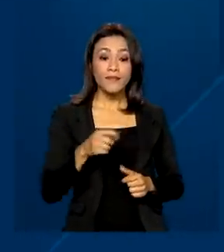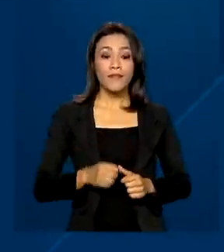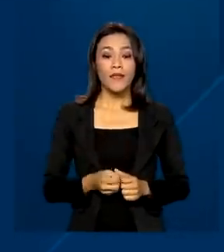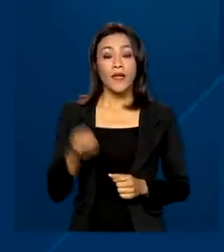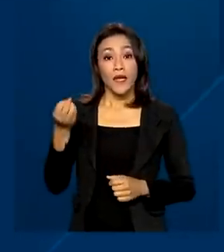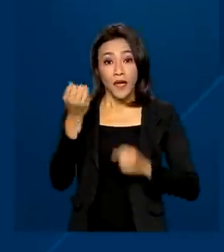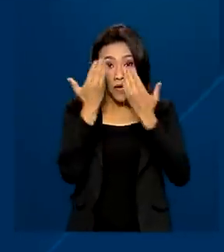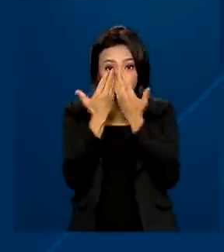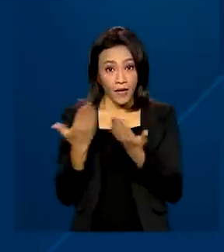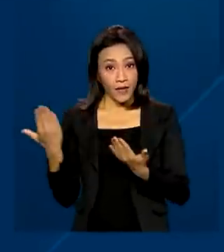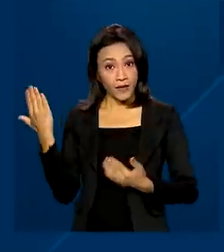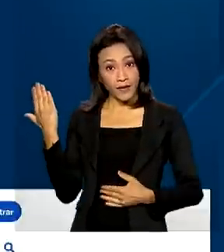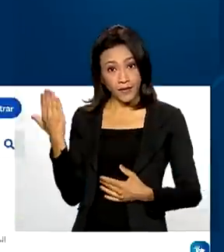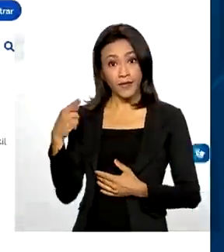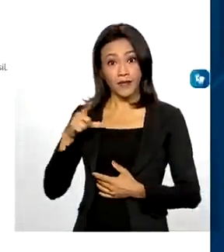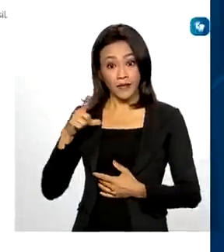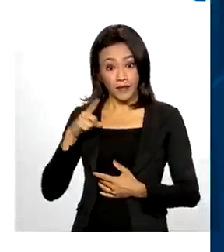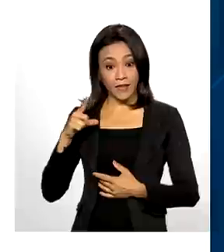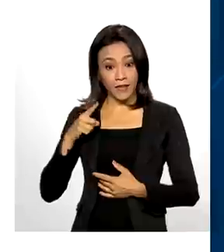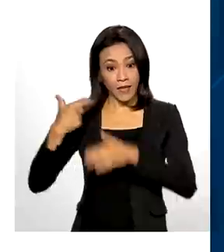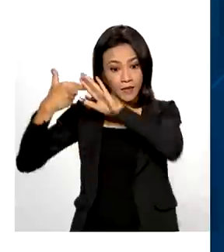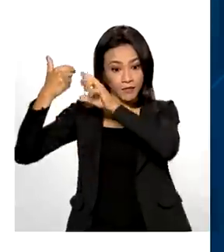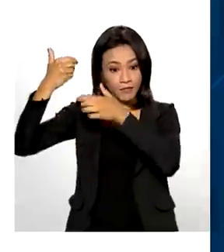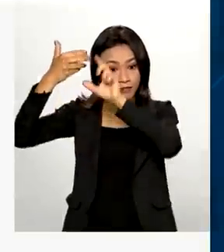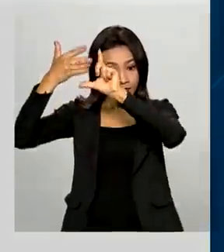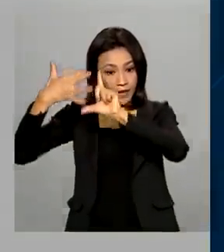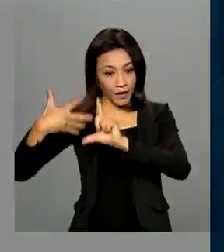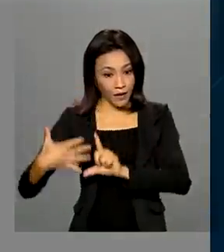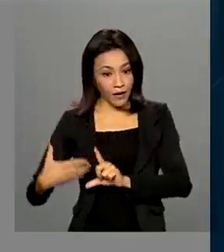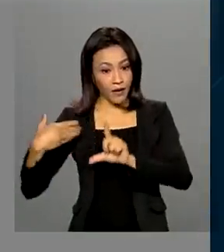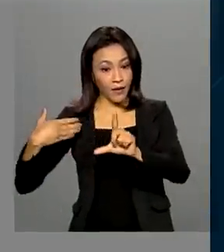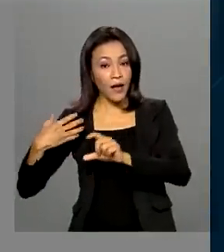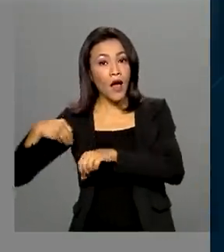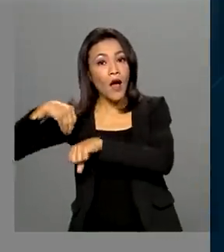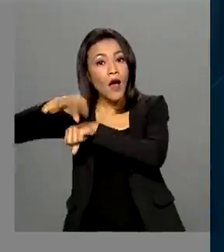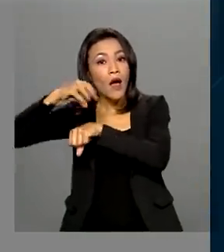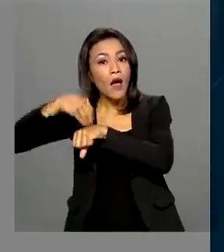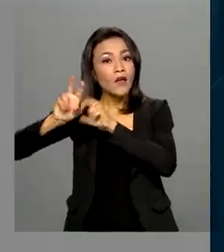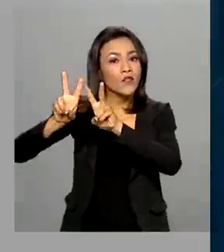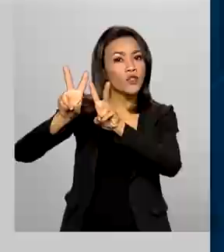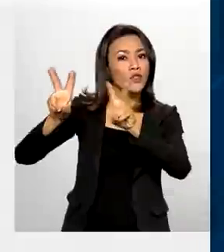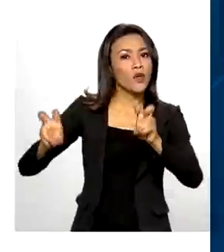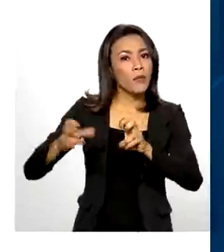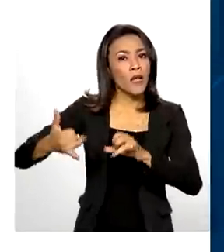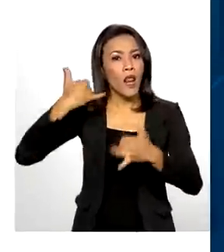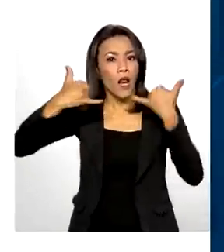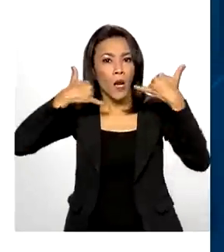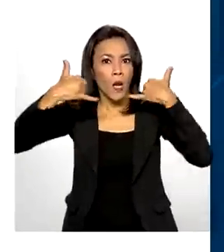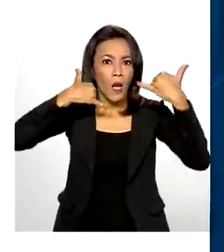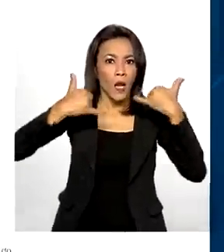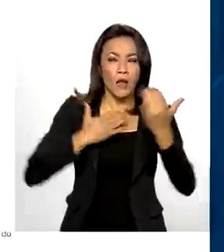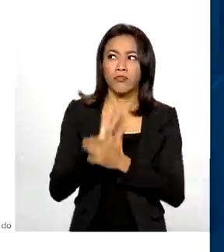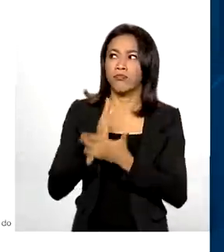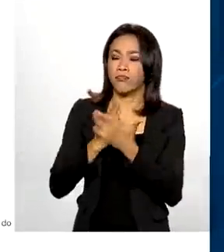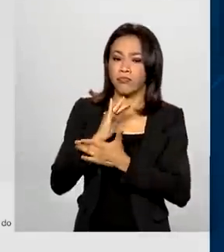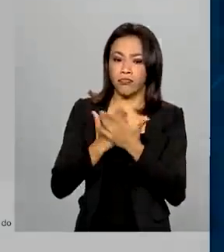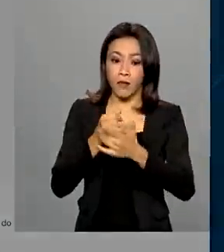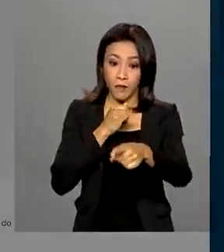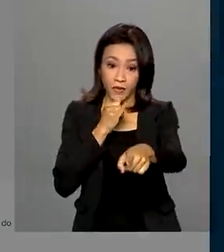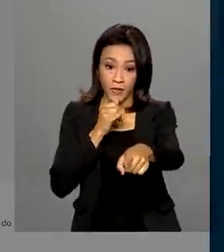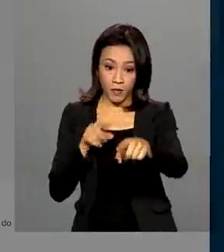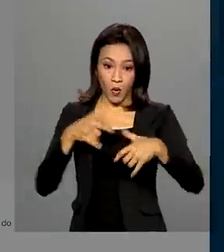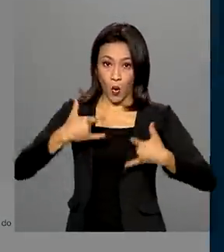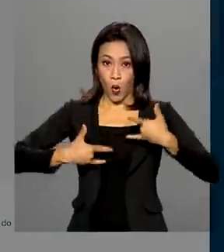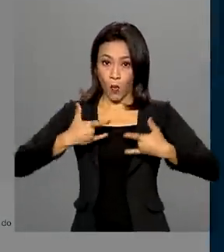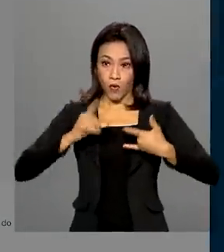no portal da Anatel mostra algumas ações para combater o telemarketing abusivo. Ao clicar na aba Ligações de Robôs, por exemplo,